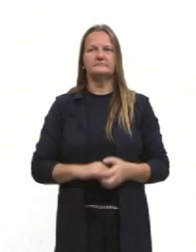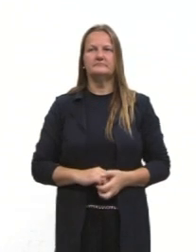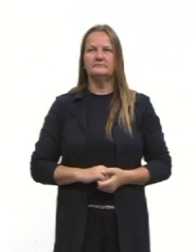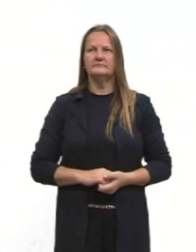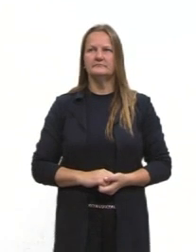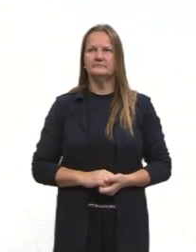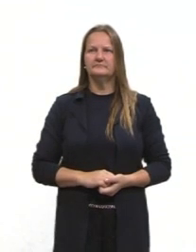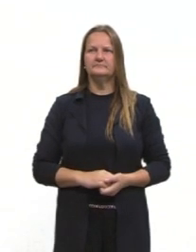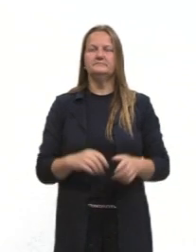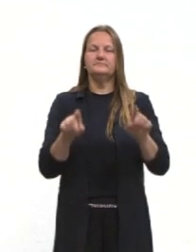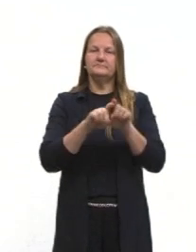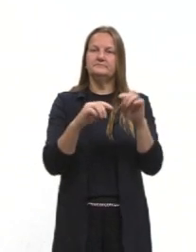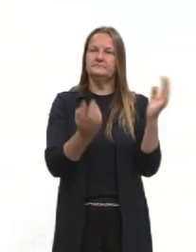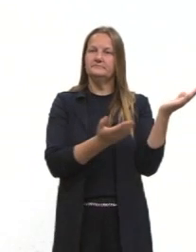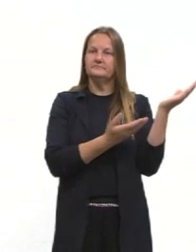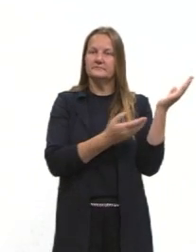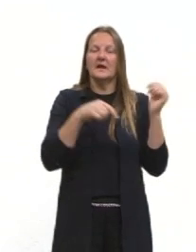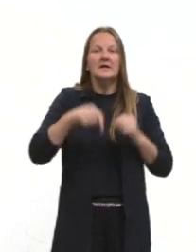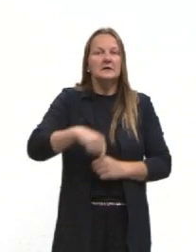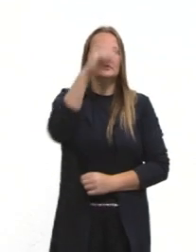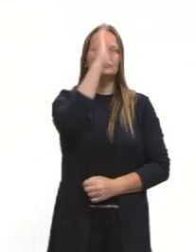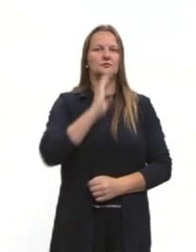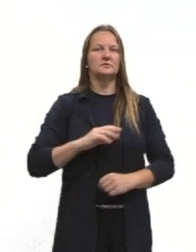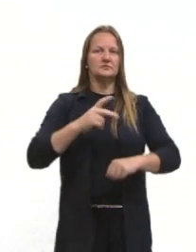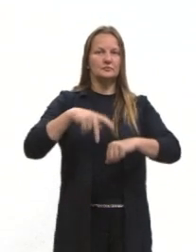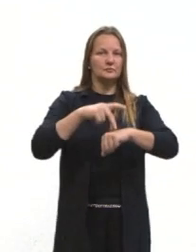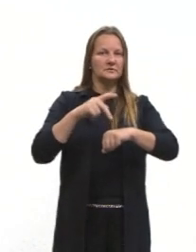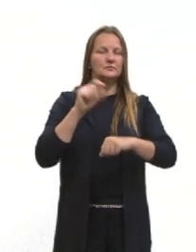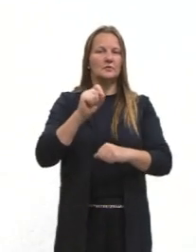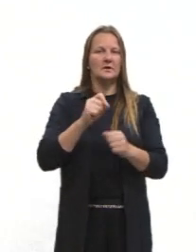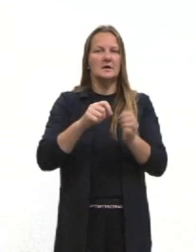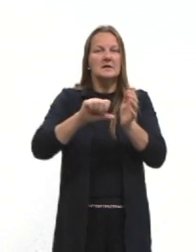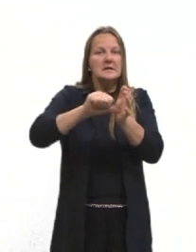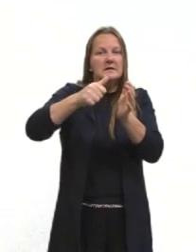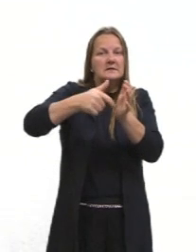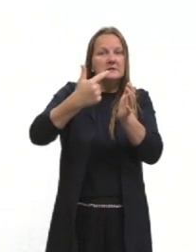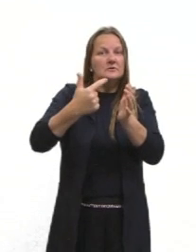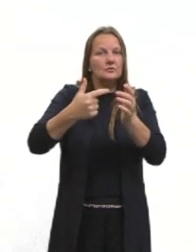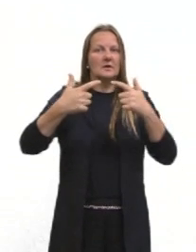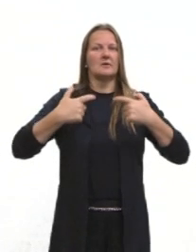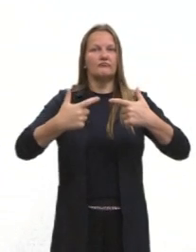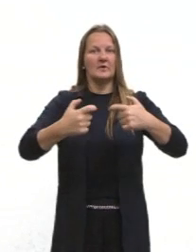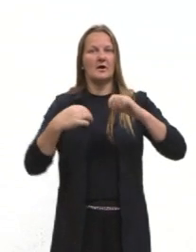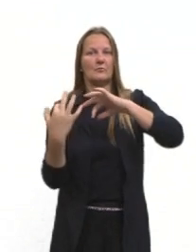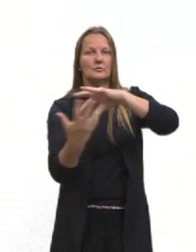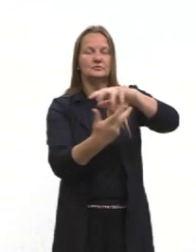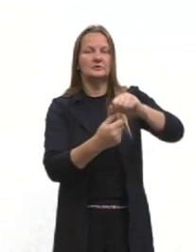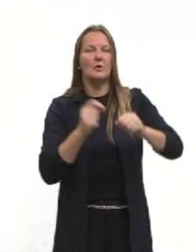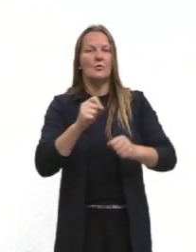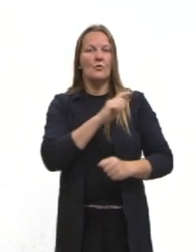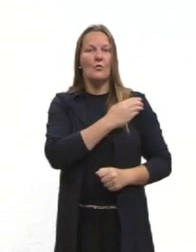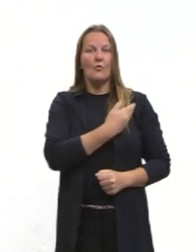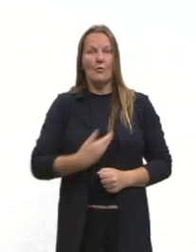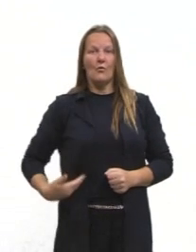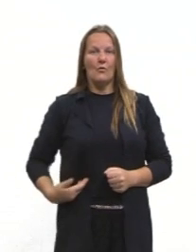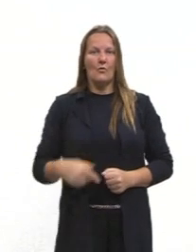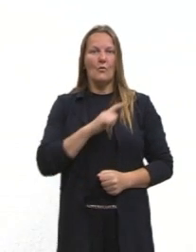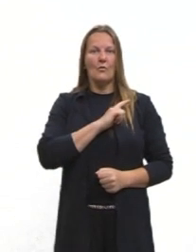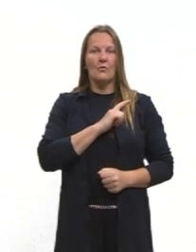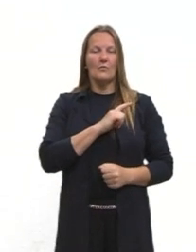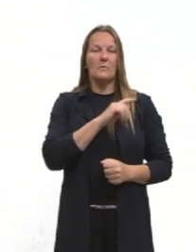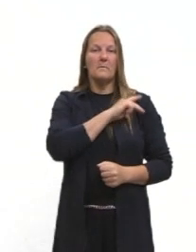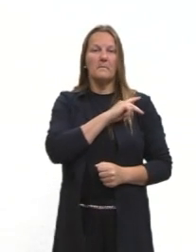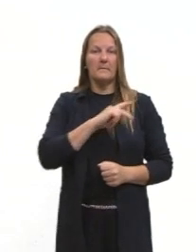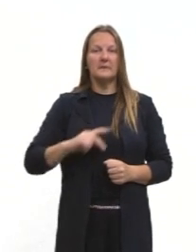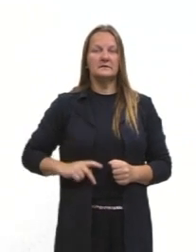E a gente vem para o Brasil, e naquele período da Segunda Guerra, a gente era governado pelo Getúlio Vargas, ele sai em